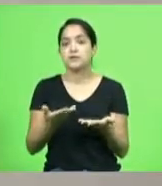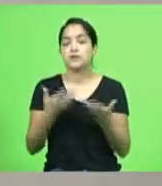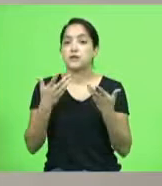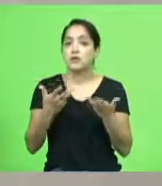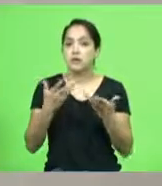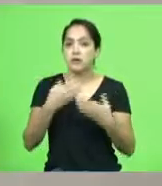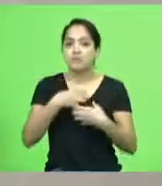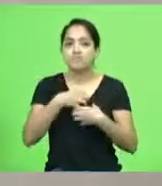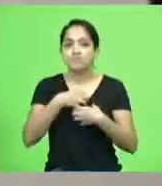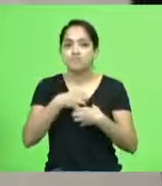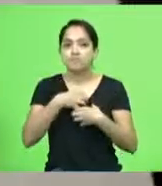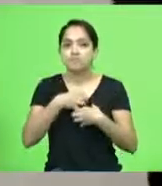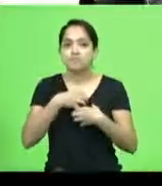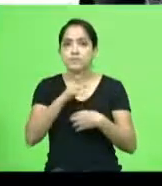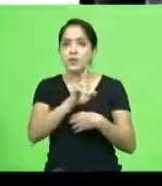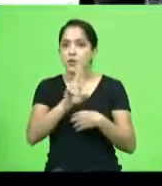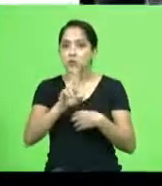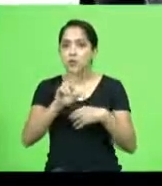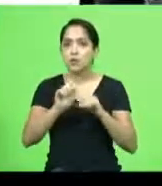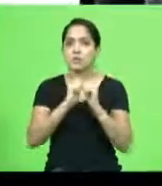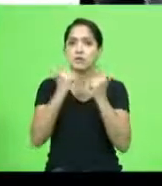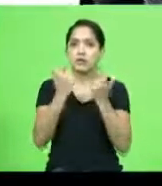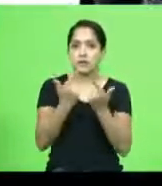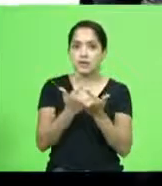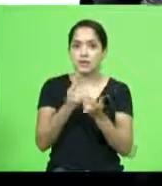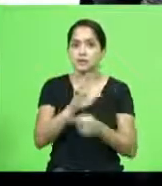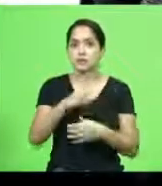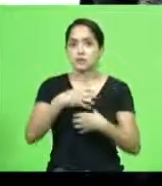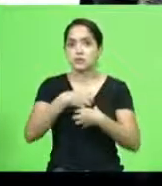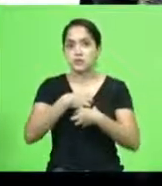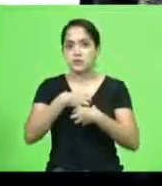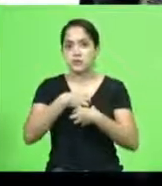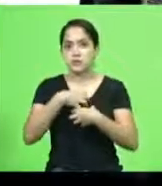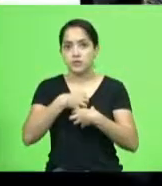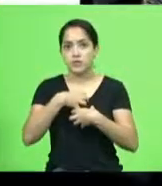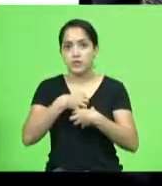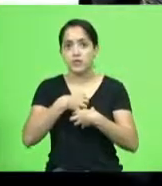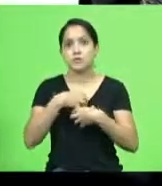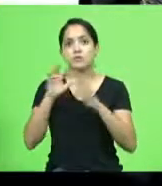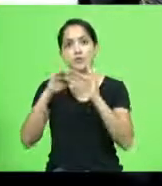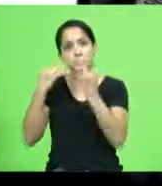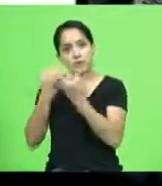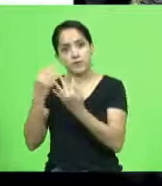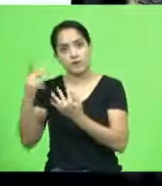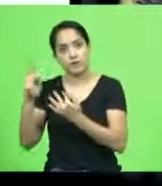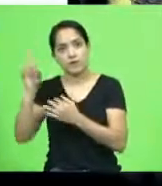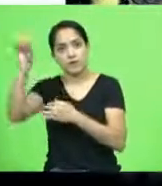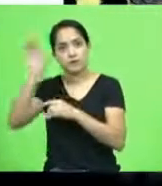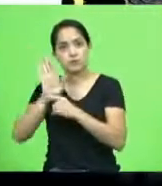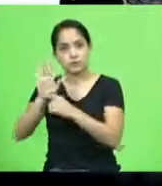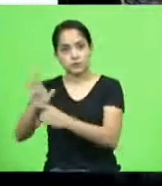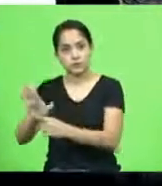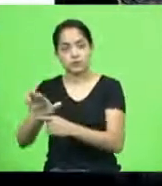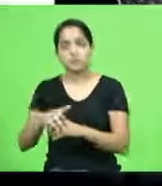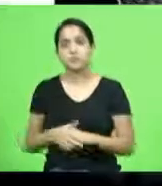externar em nome deste parlamento os nossos sentimentos a toda a sua família que Deus conforte o coração de todos